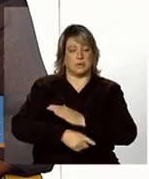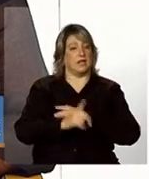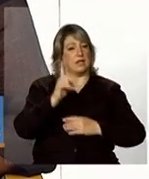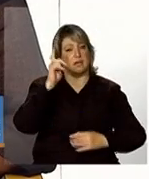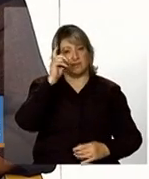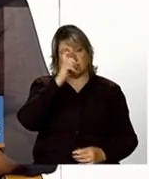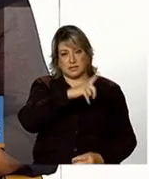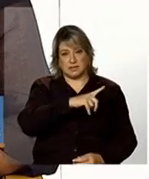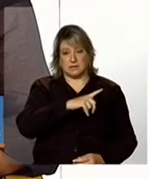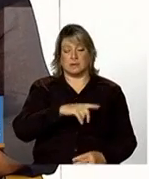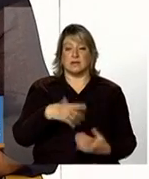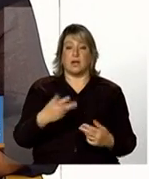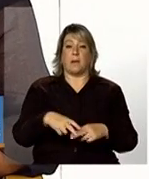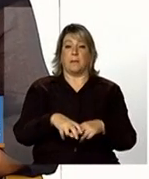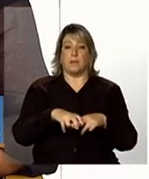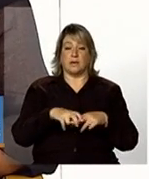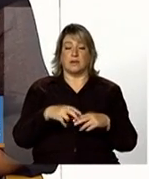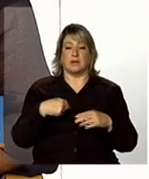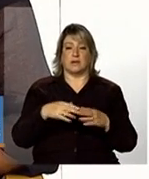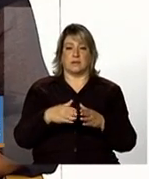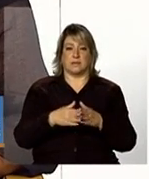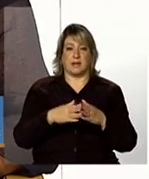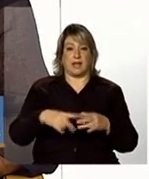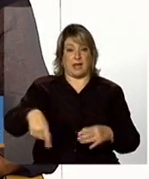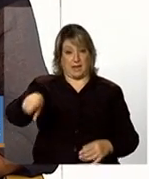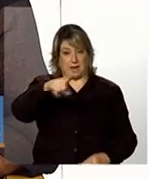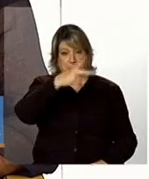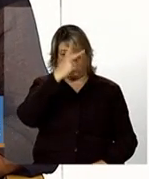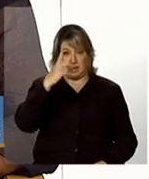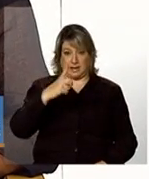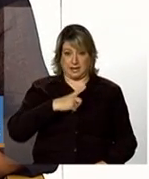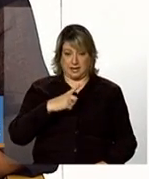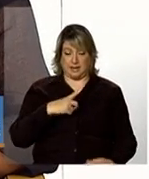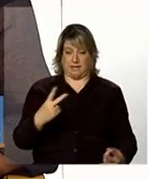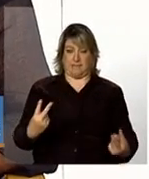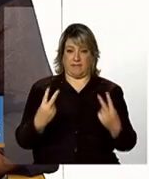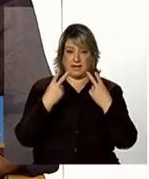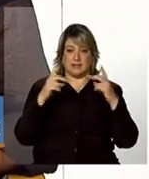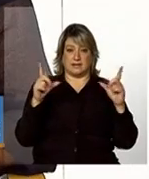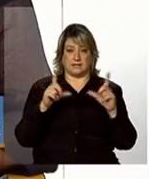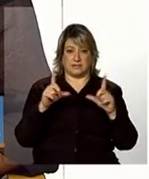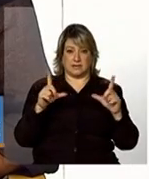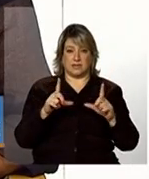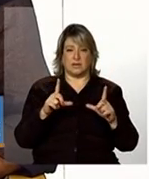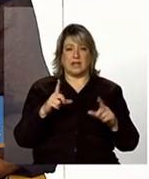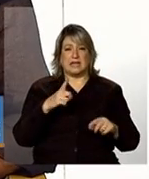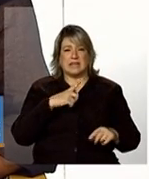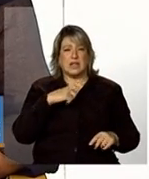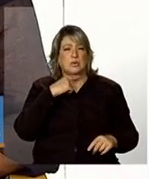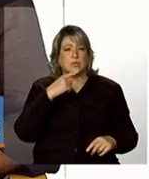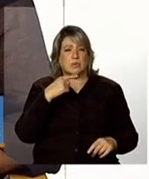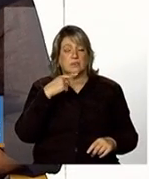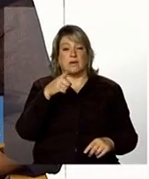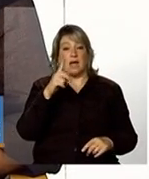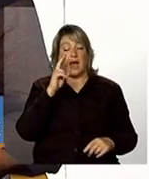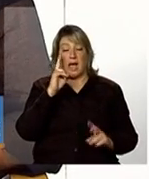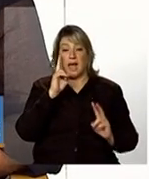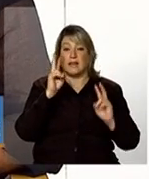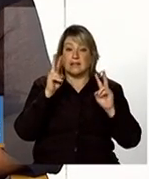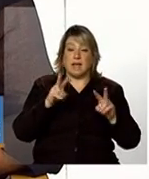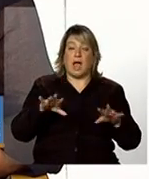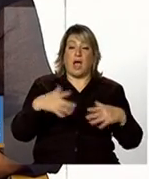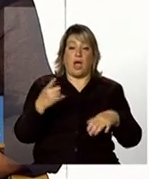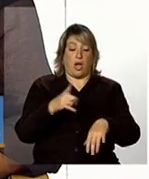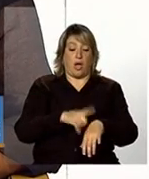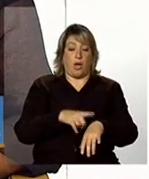então por isso eu já indico àqueles que estão nos assistindo que fiquem atentos na hora